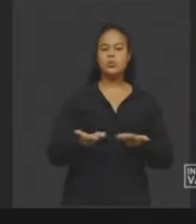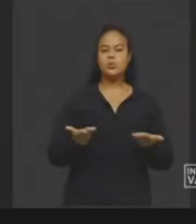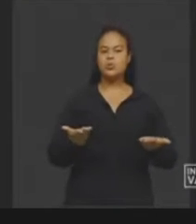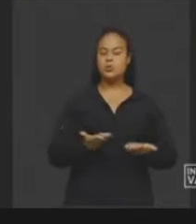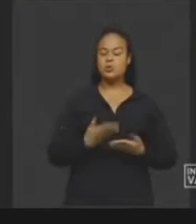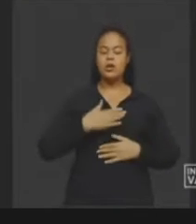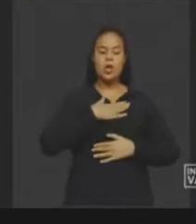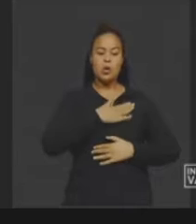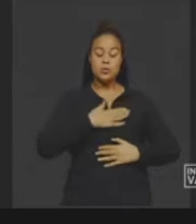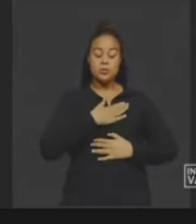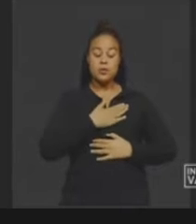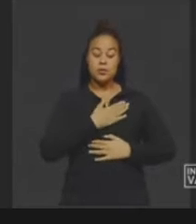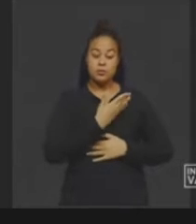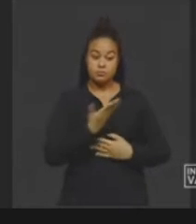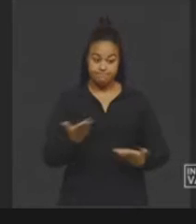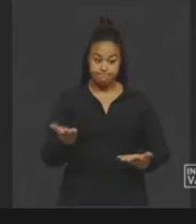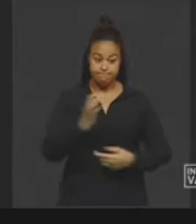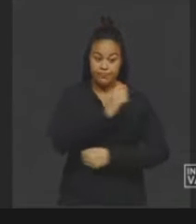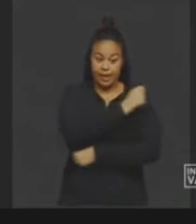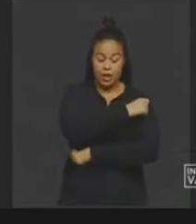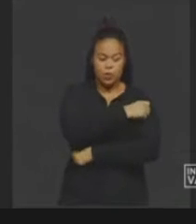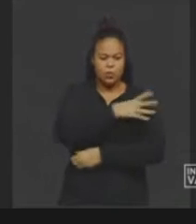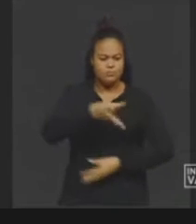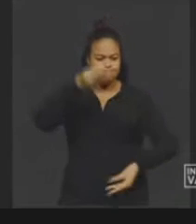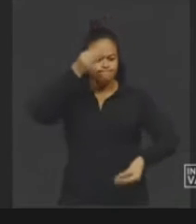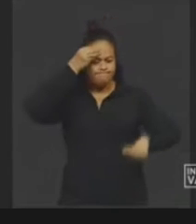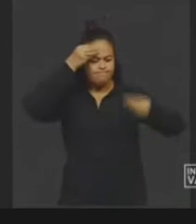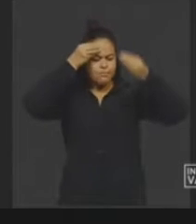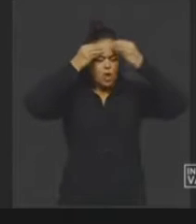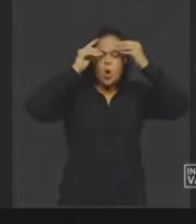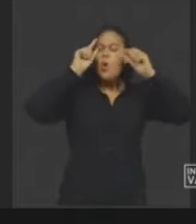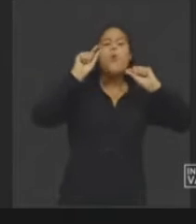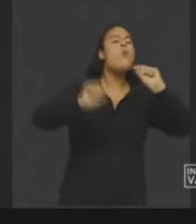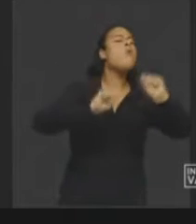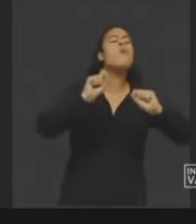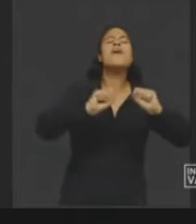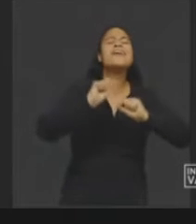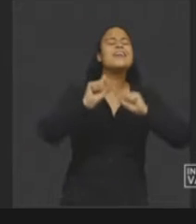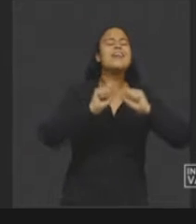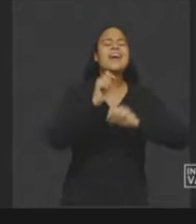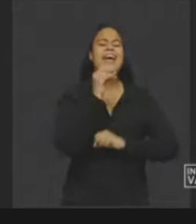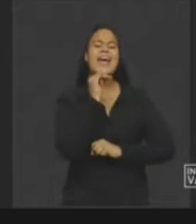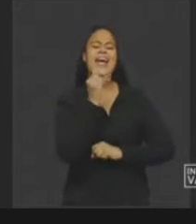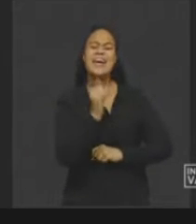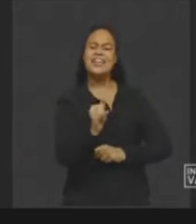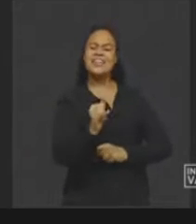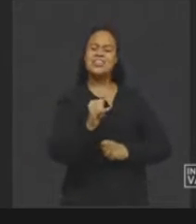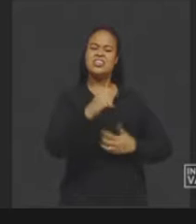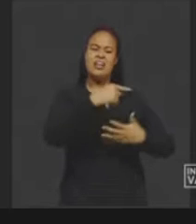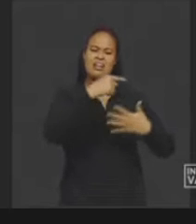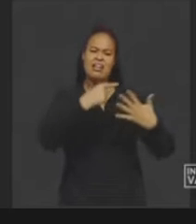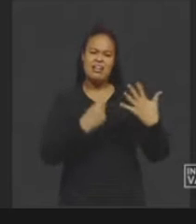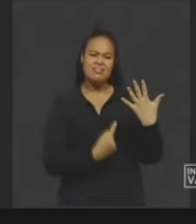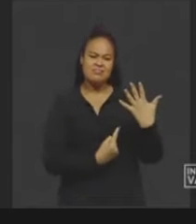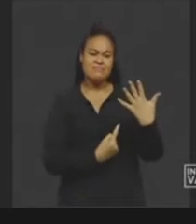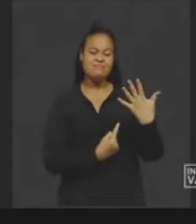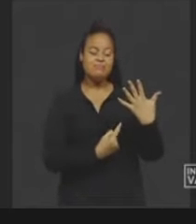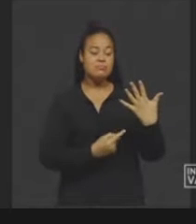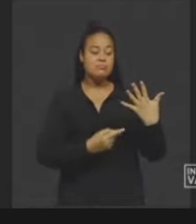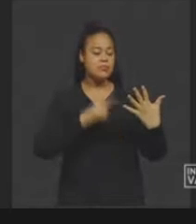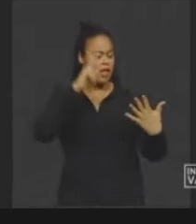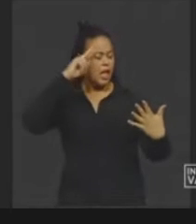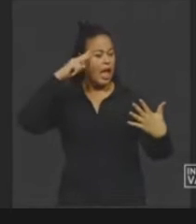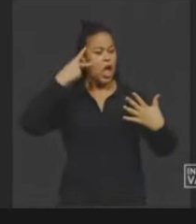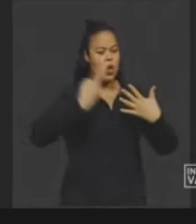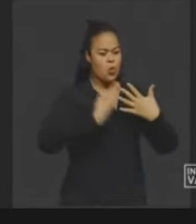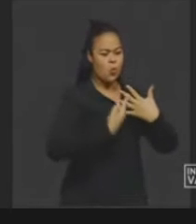gostaria que você, aluno, pudesse compreender o que é energia renovável, e que você possa reconhecer também os pontos